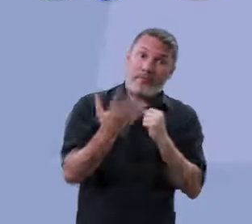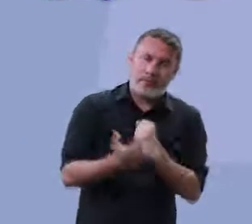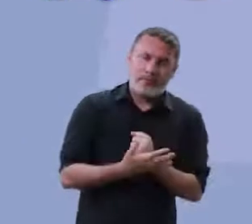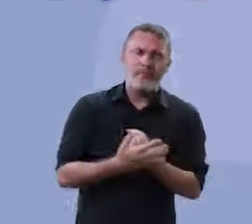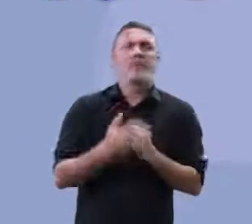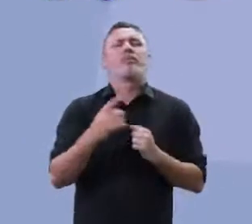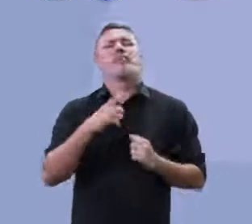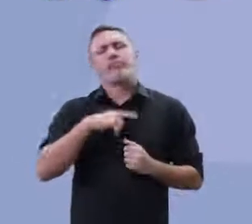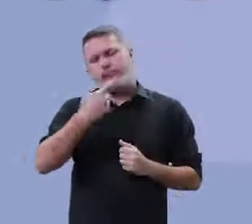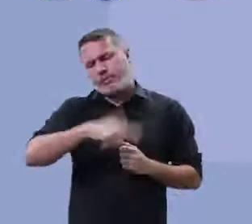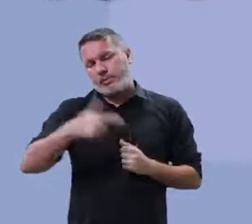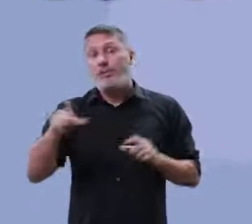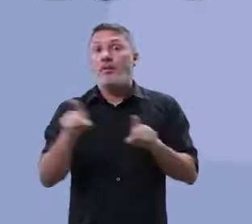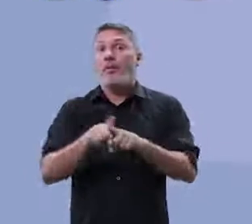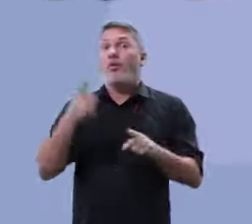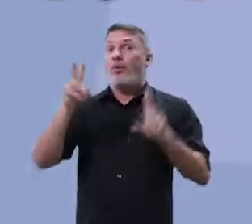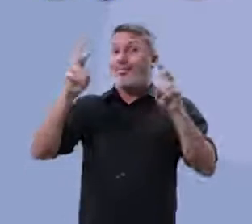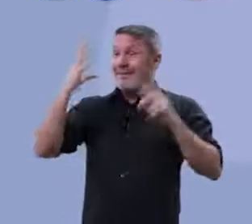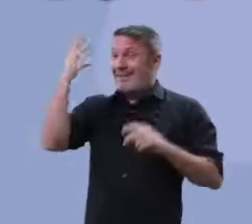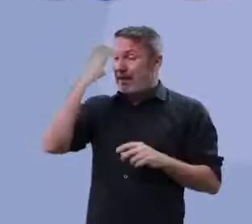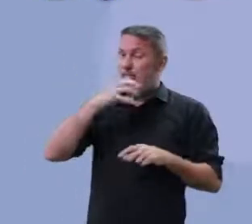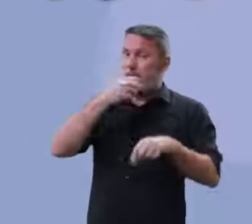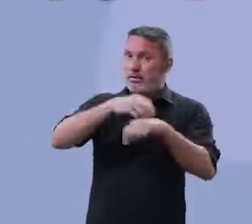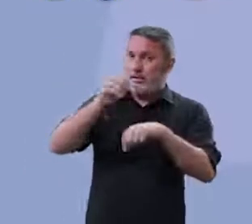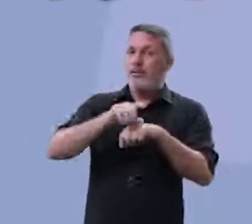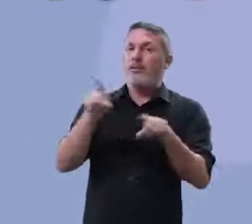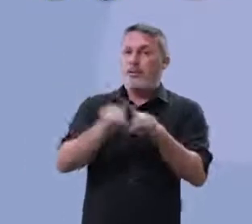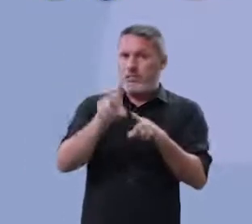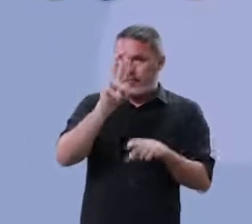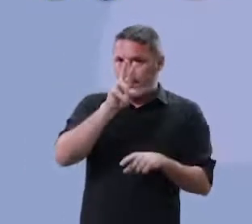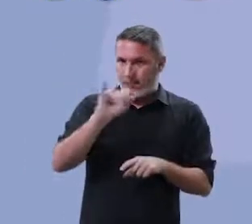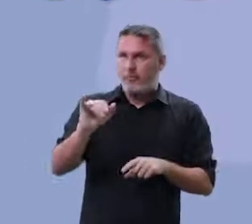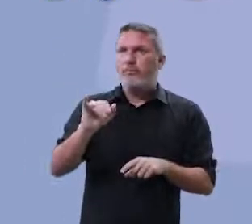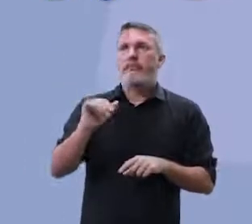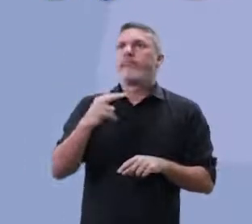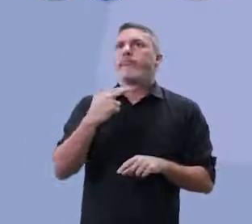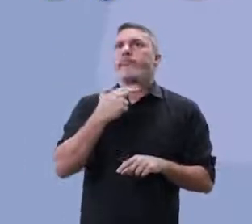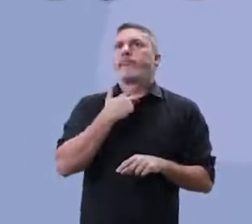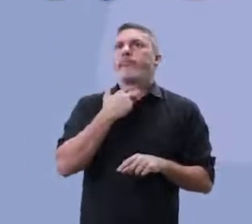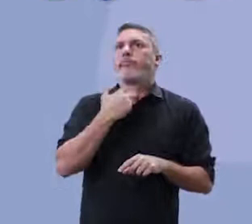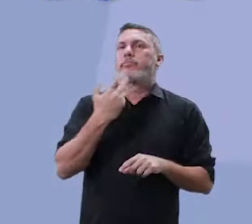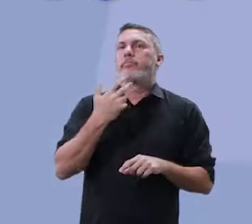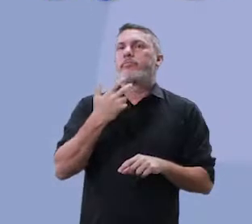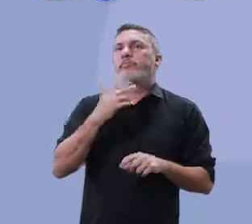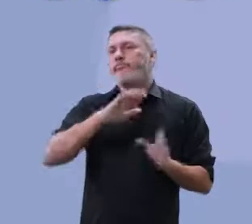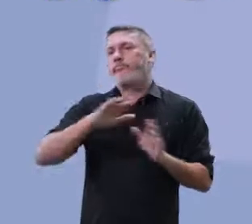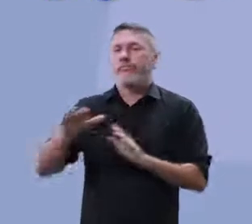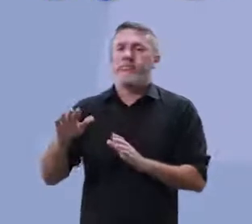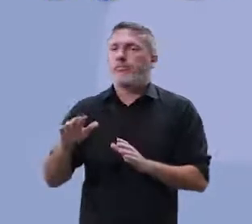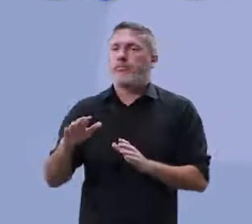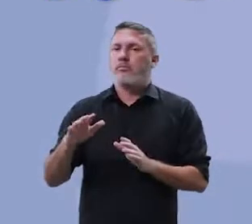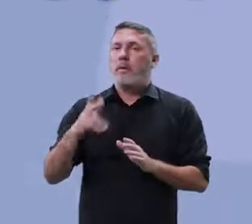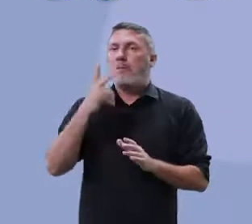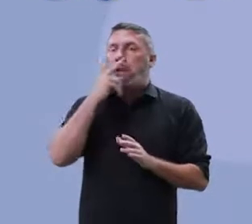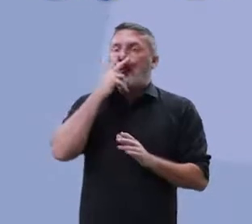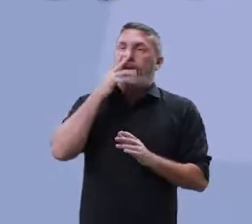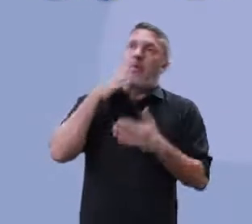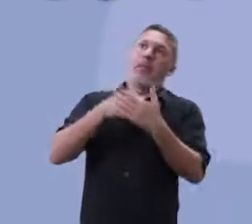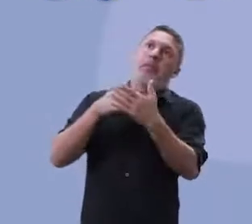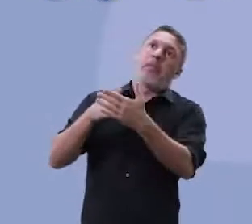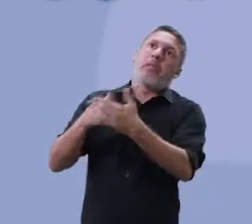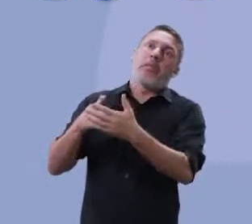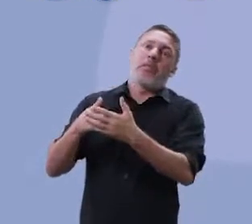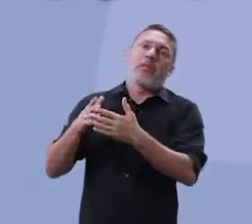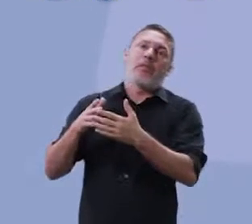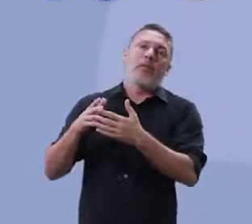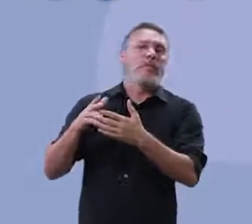Covid e um tema muito sério. Nós precisamos trabalhar, não podemos acreditar como um tabu, levar como um